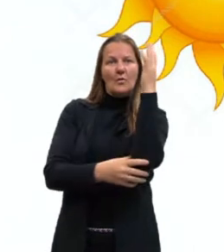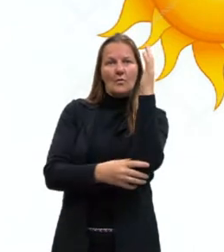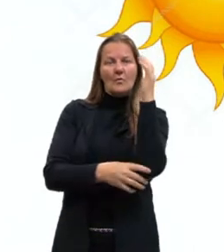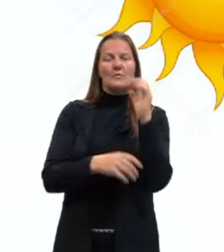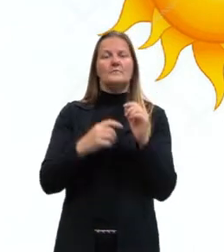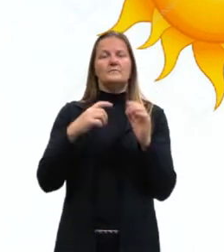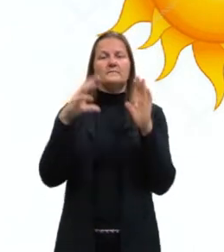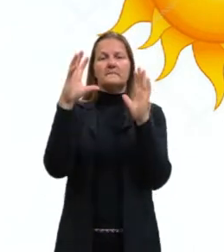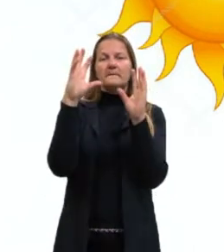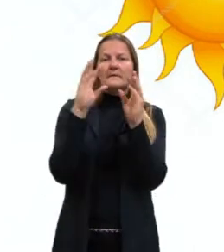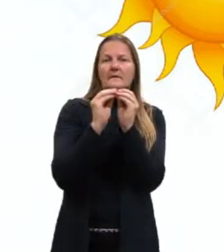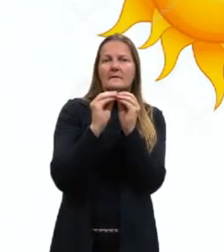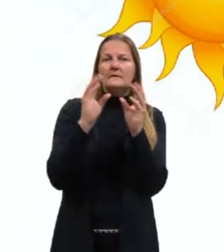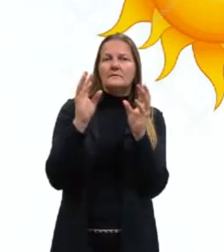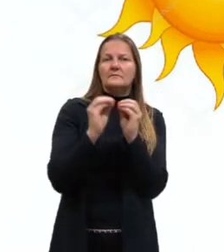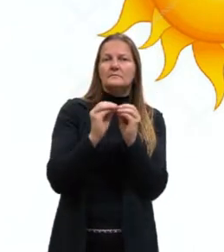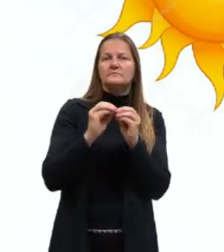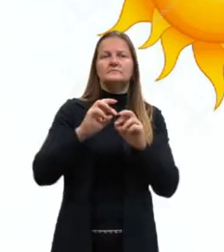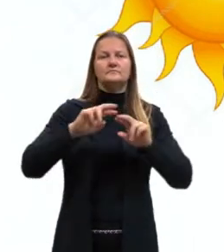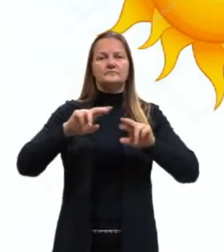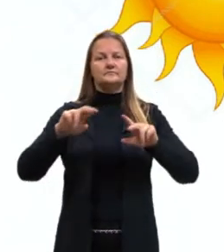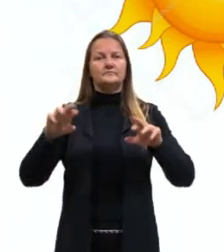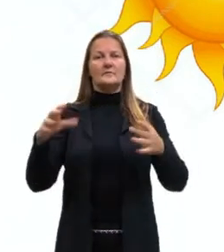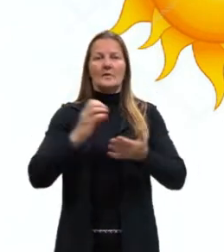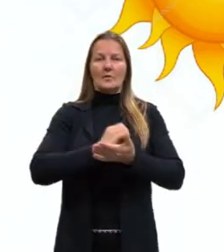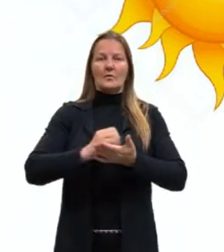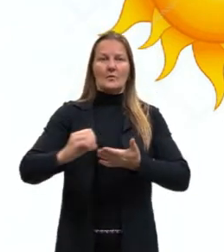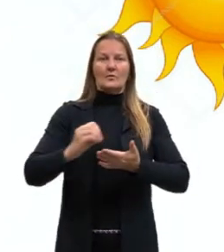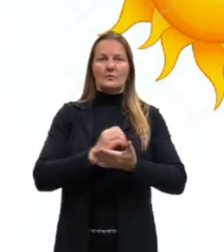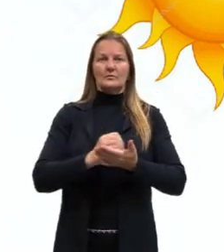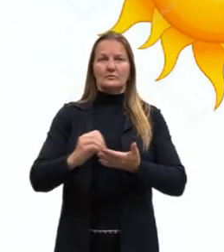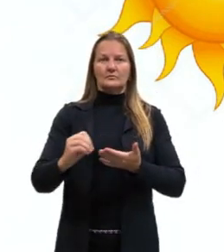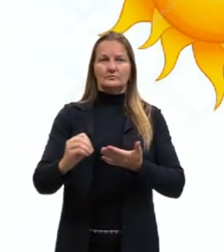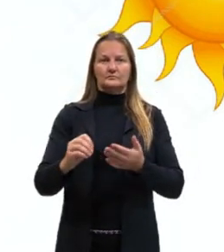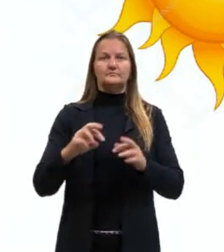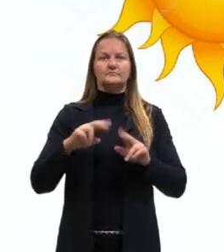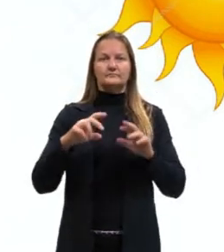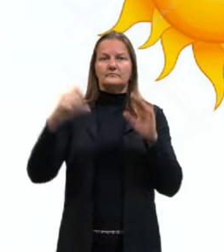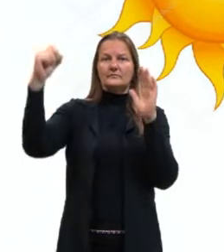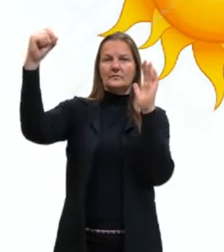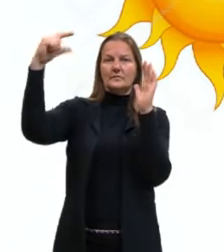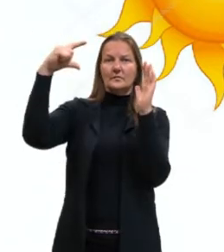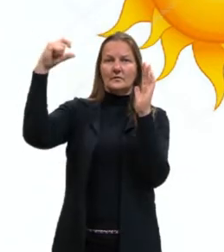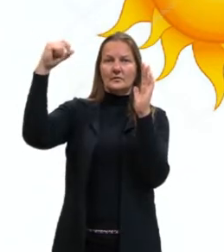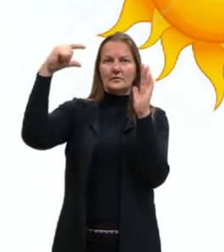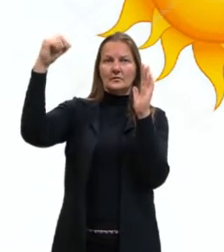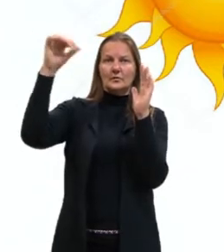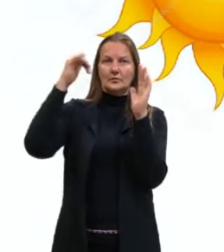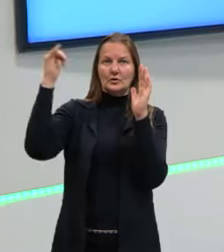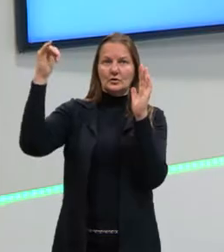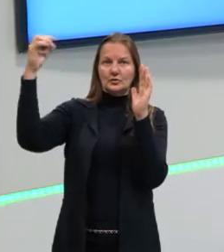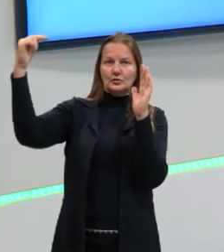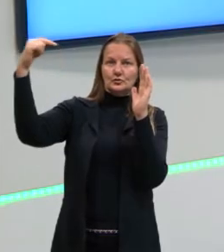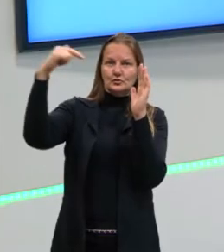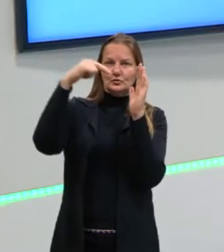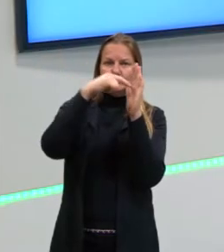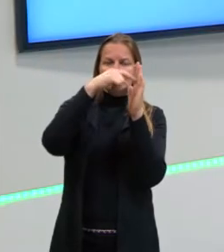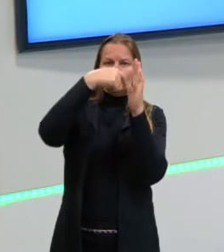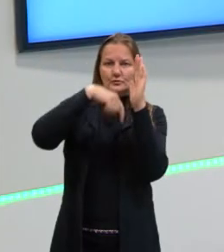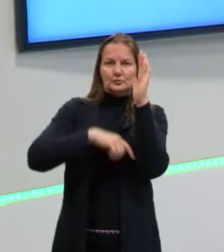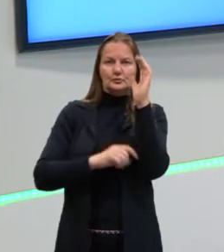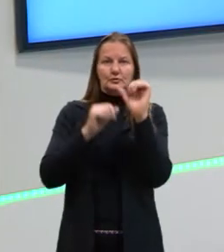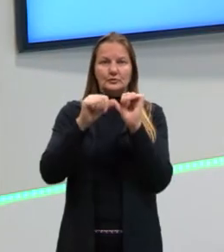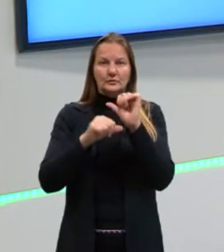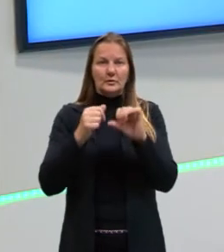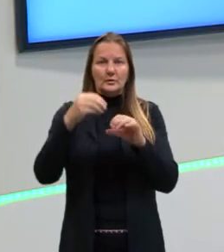síntese de compostos orgânicos. Então, a energia solar é transformada em energia química